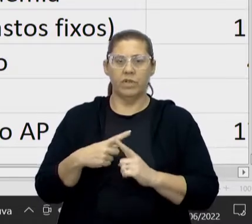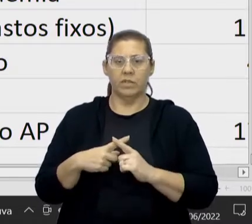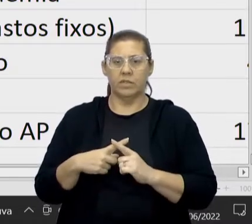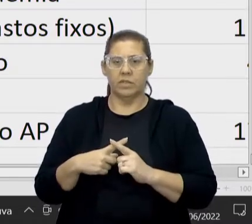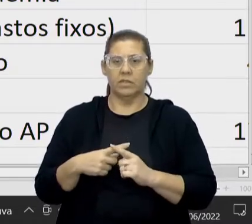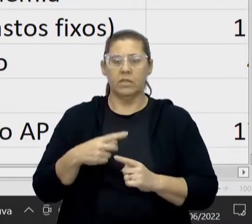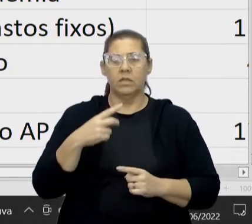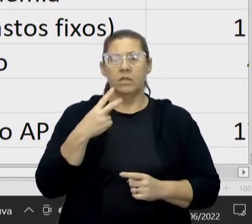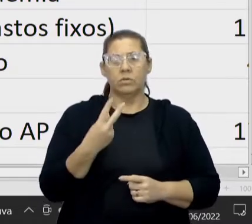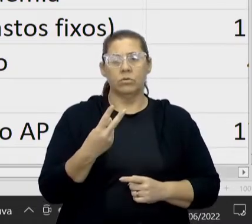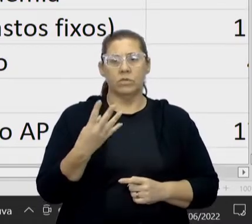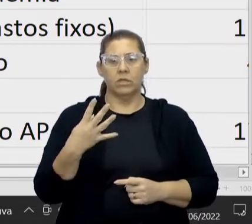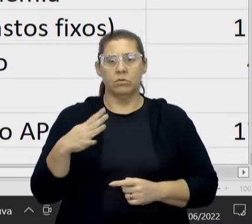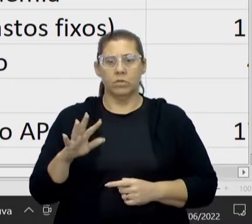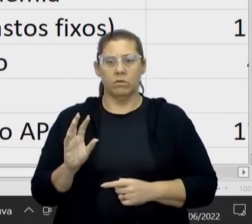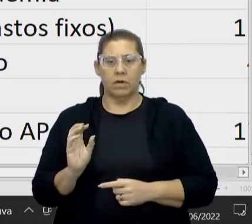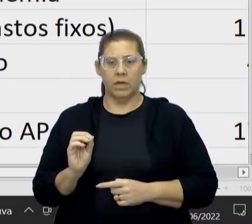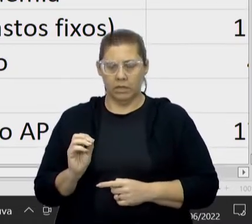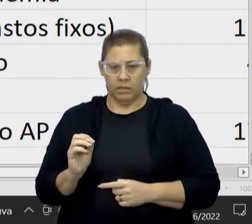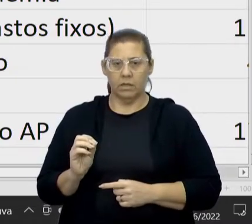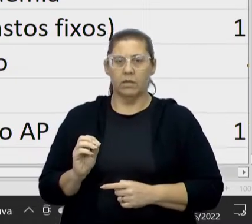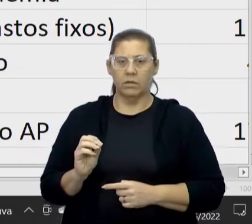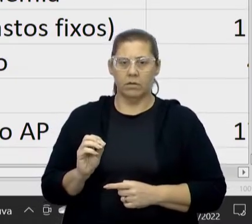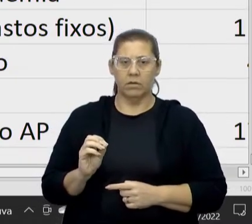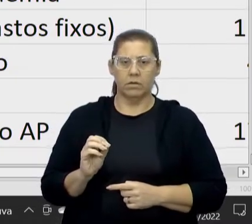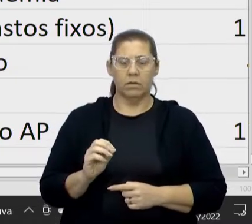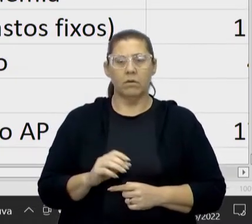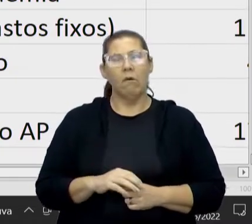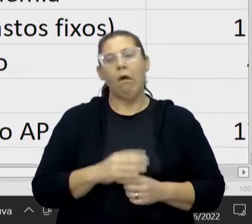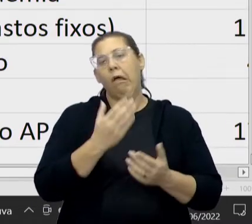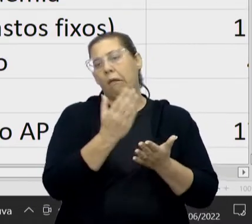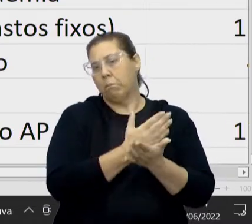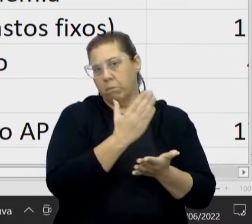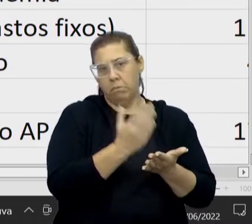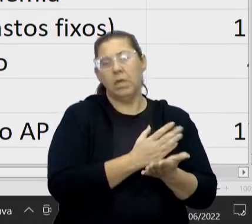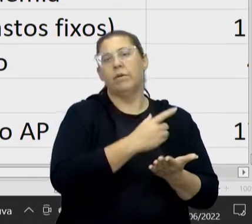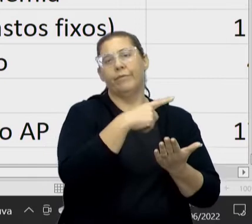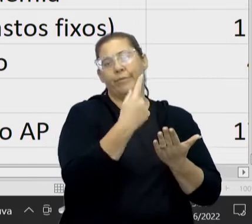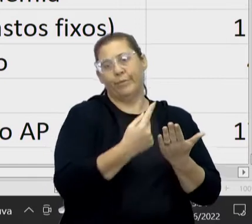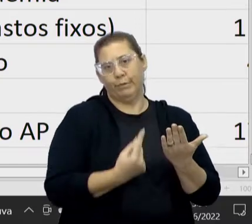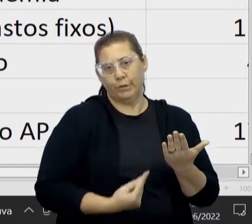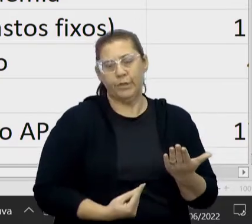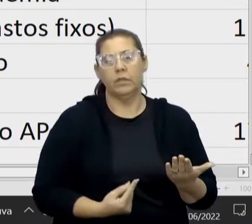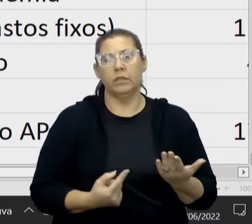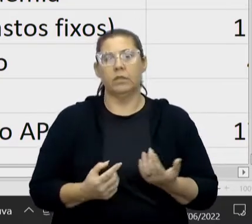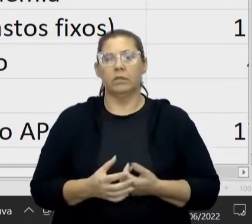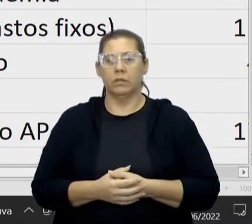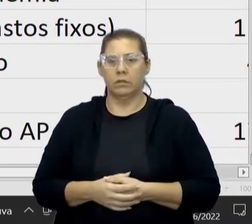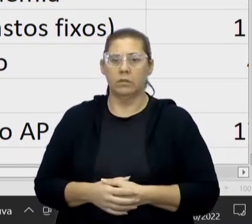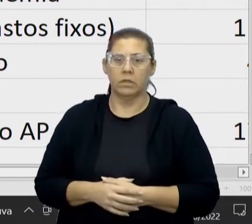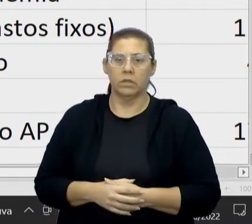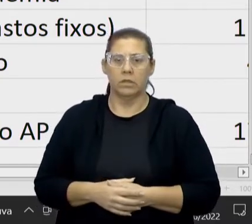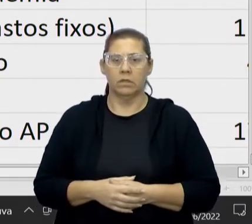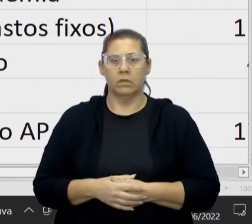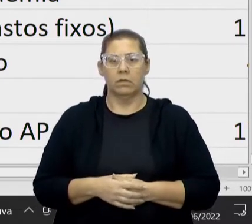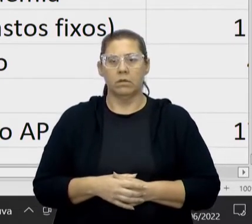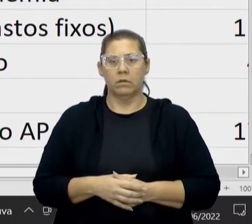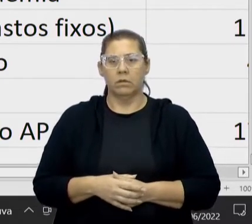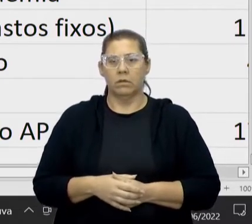O material, gente, são os livros, as apostilas, devem ser reutilizados. apostilas, 240.